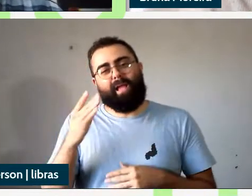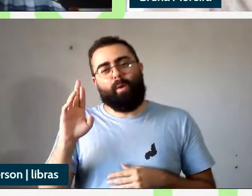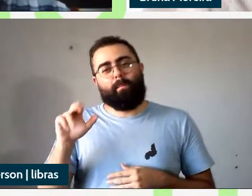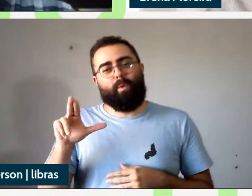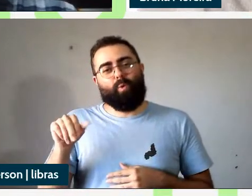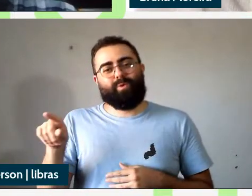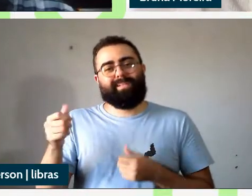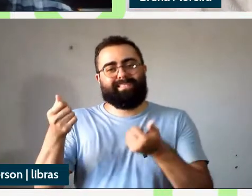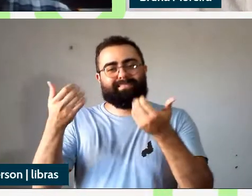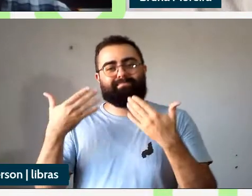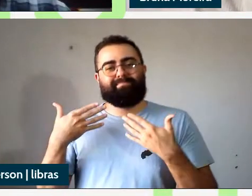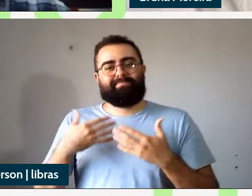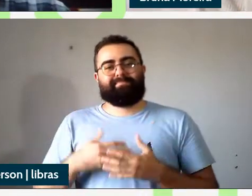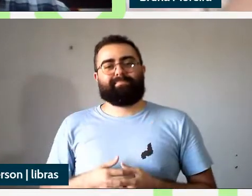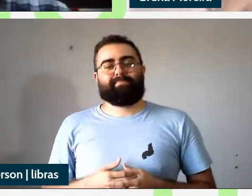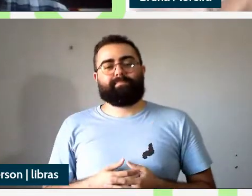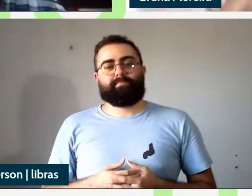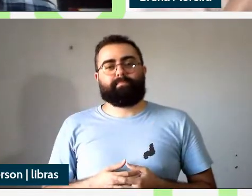perfeito